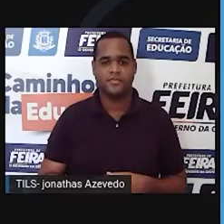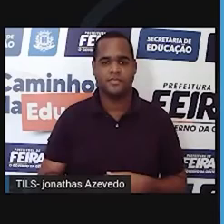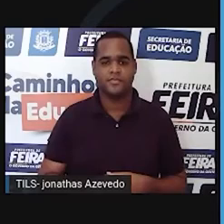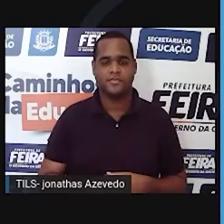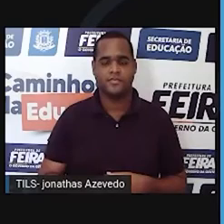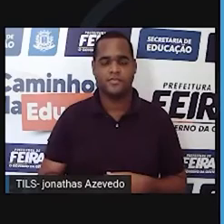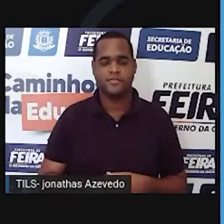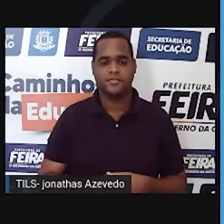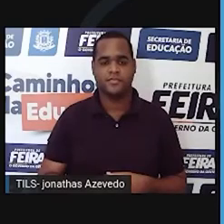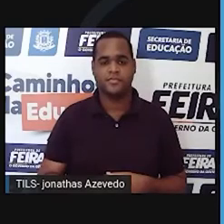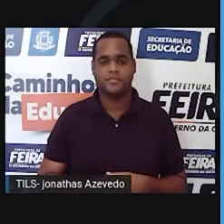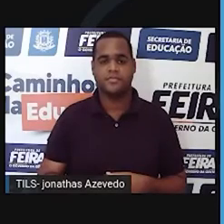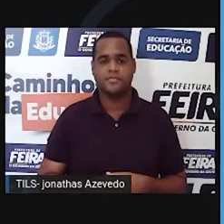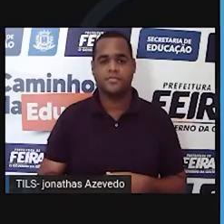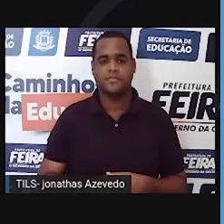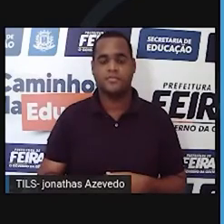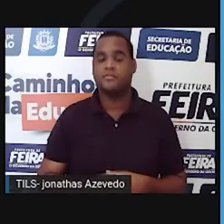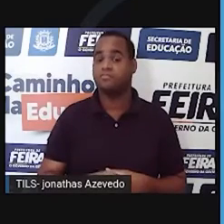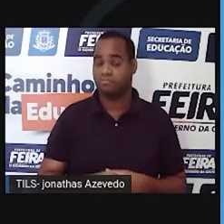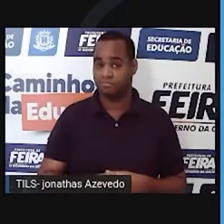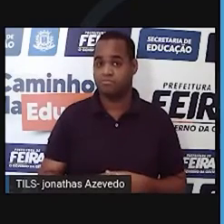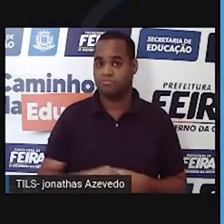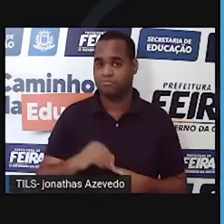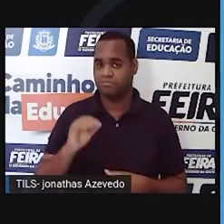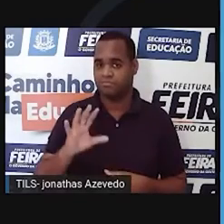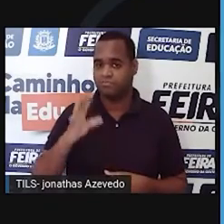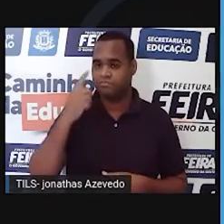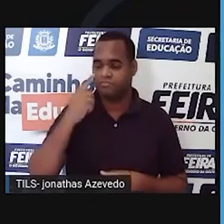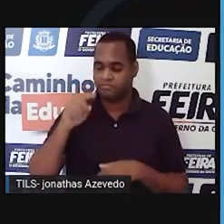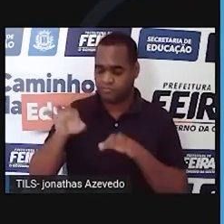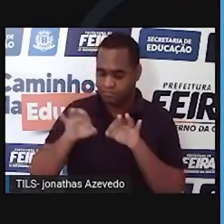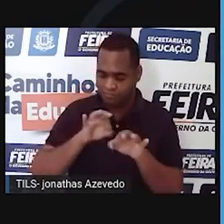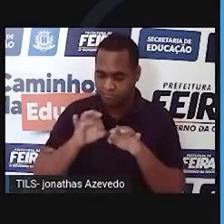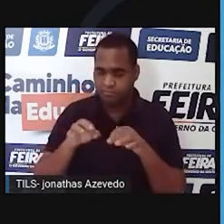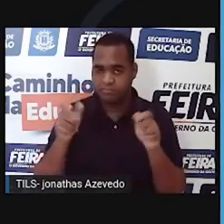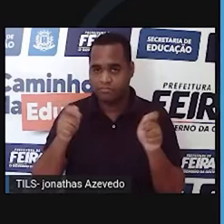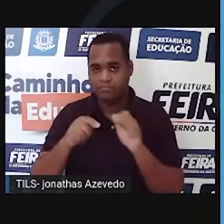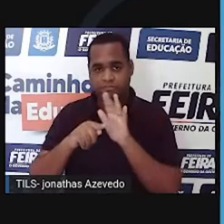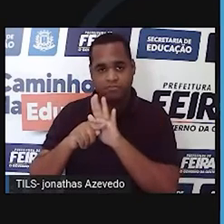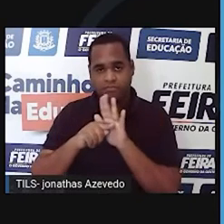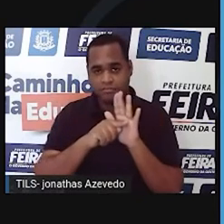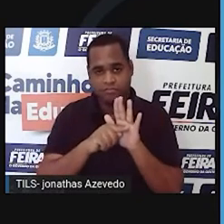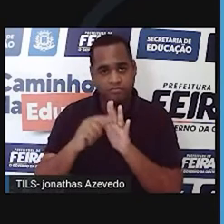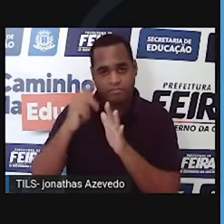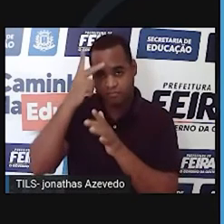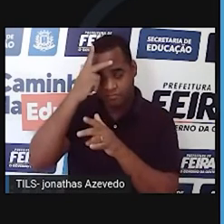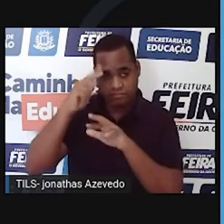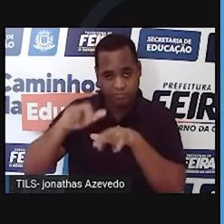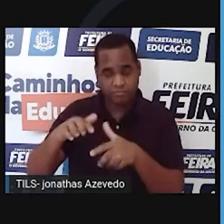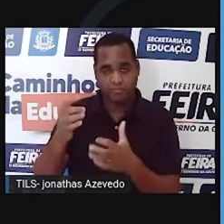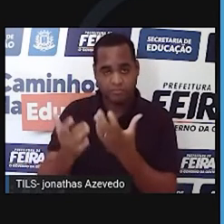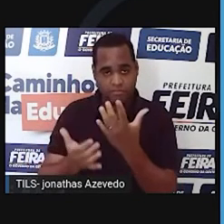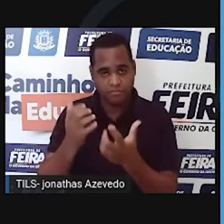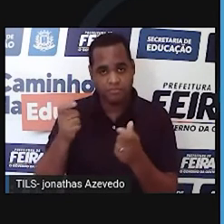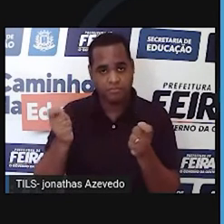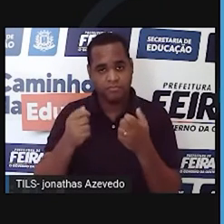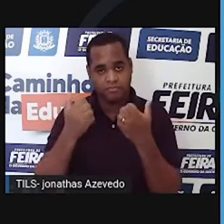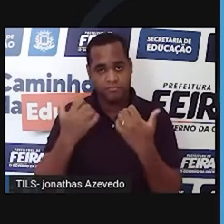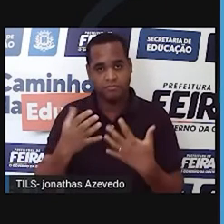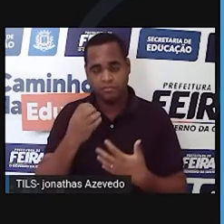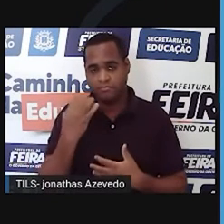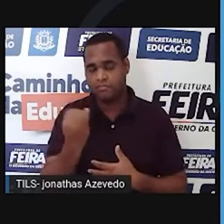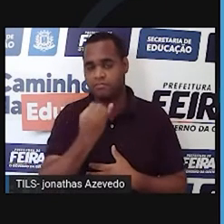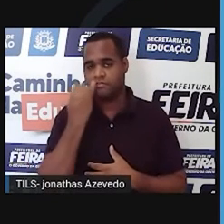Não há evidências de que, num manejo conservacionista usando fogo, as queimadas empobreçam o solo.